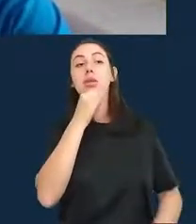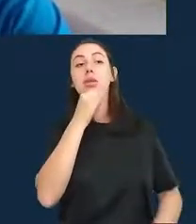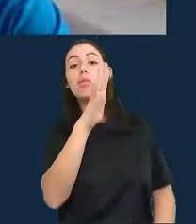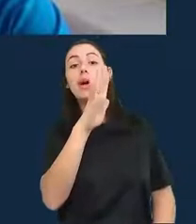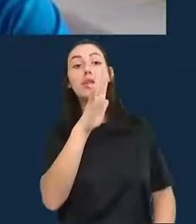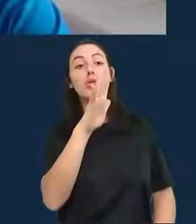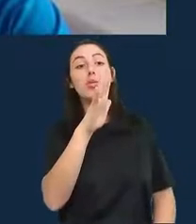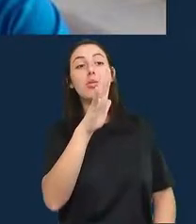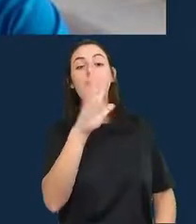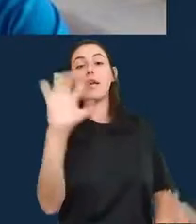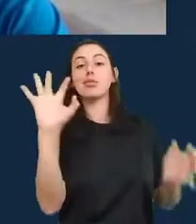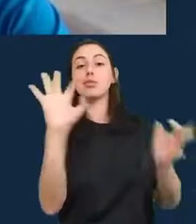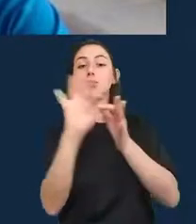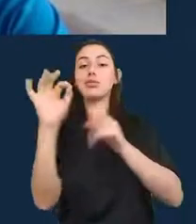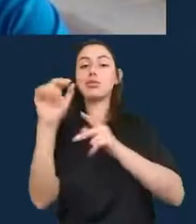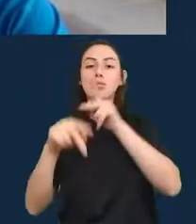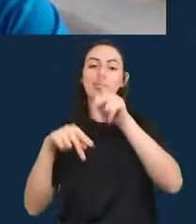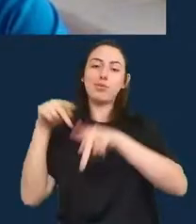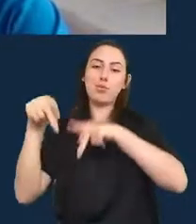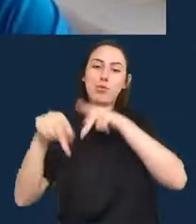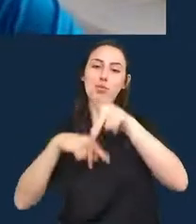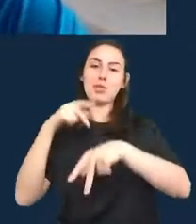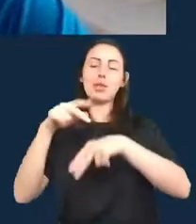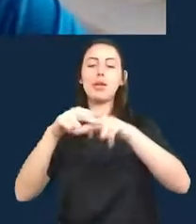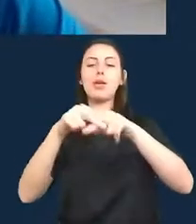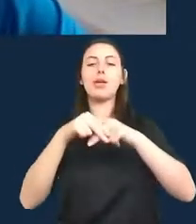E o Banco Mundial também tem muitos dados.